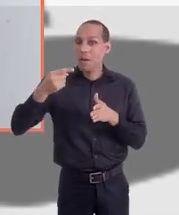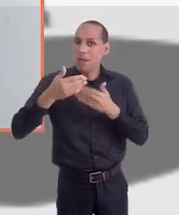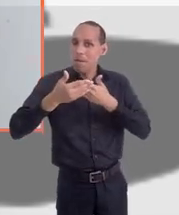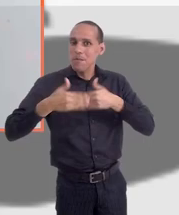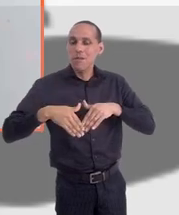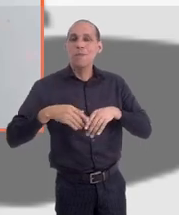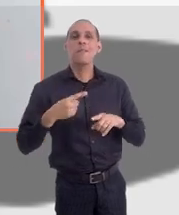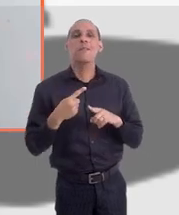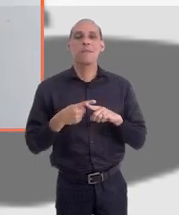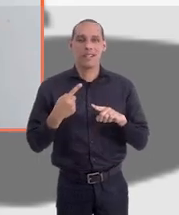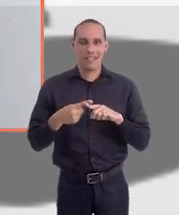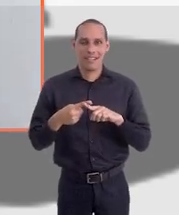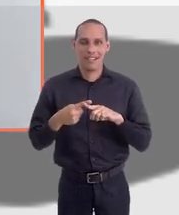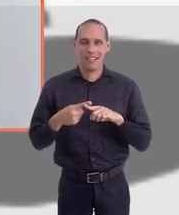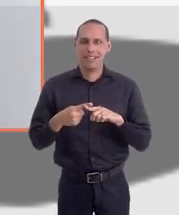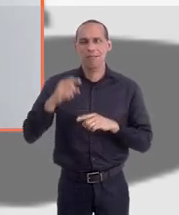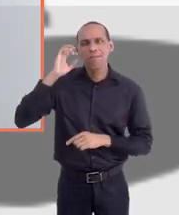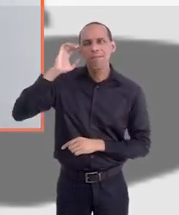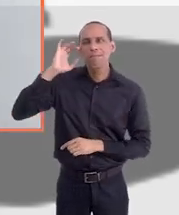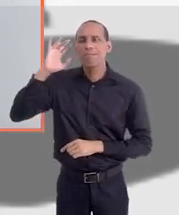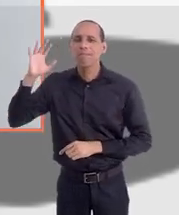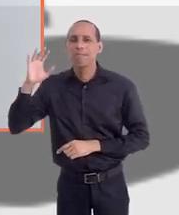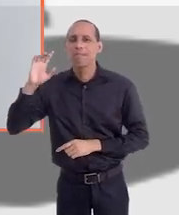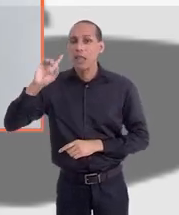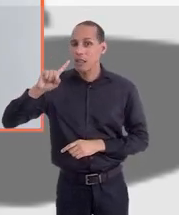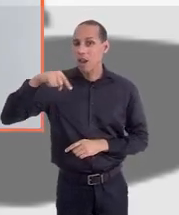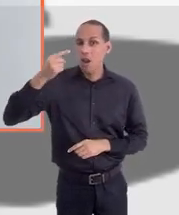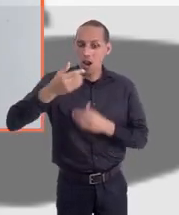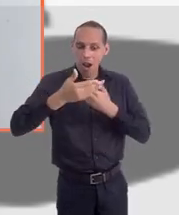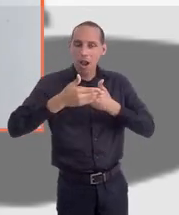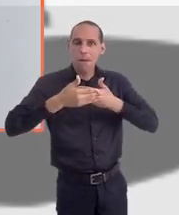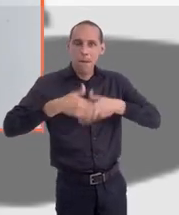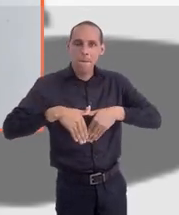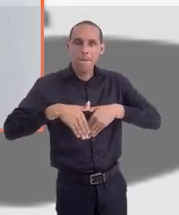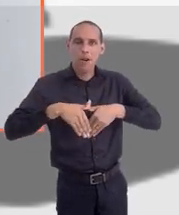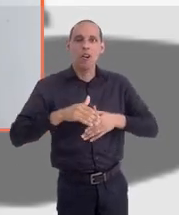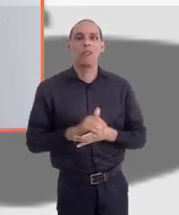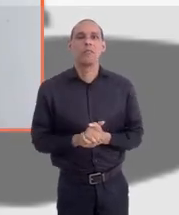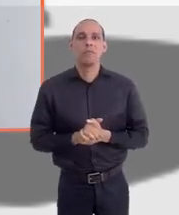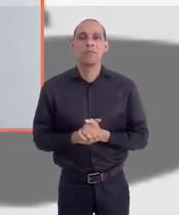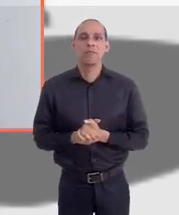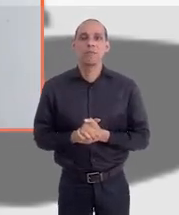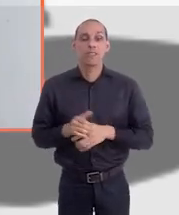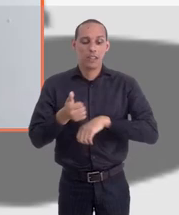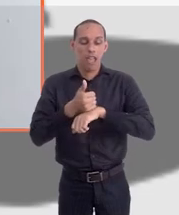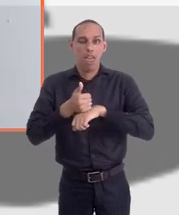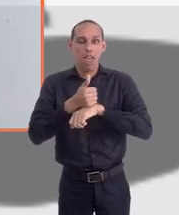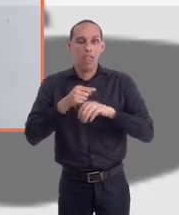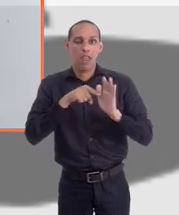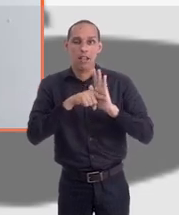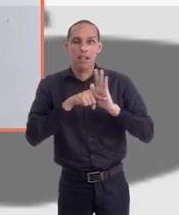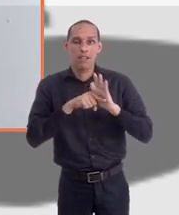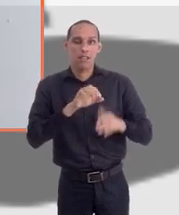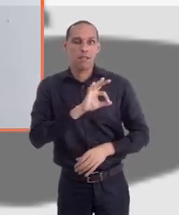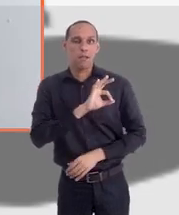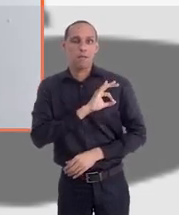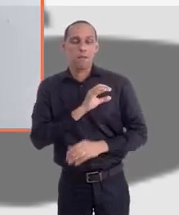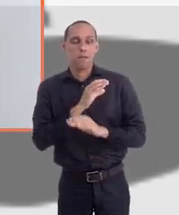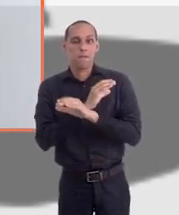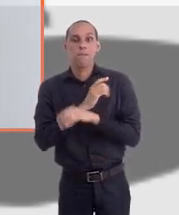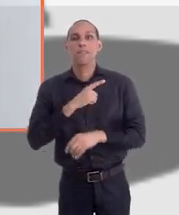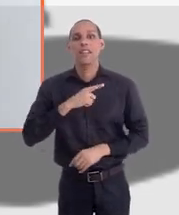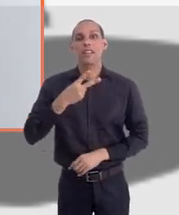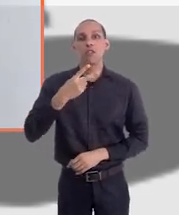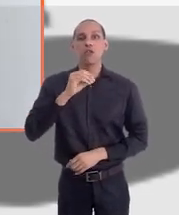prova. Afinal, para se ter uma ideia, a próxima prova para o cargo de investigador da Polícia Civil tem